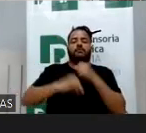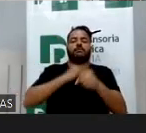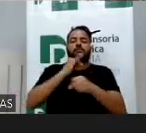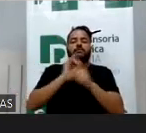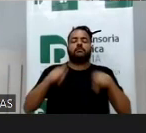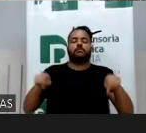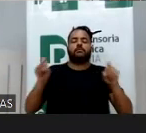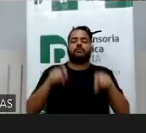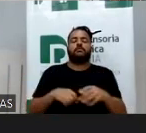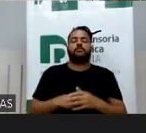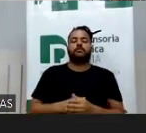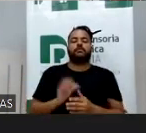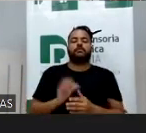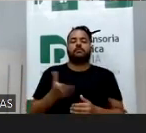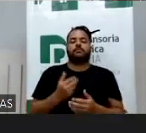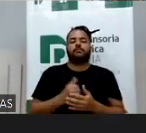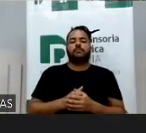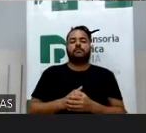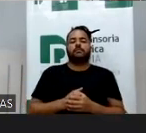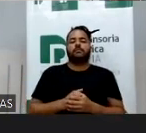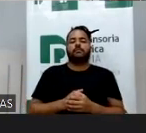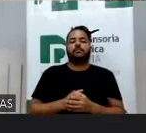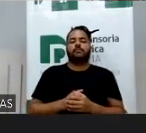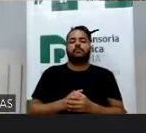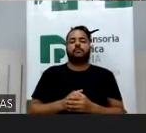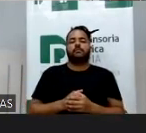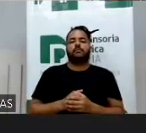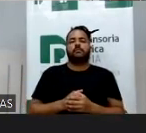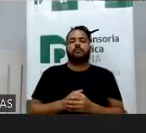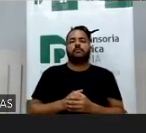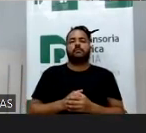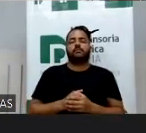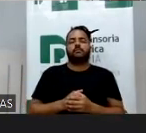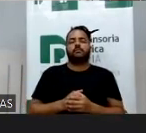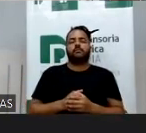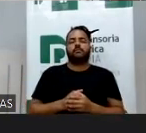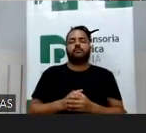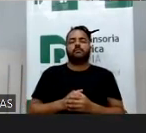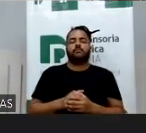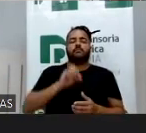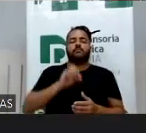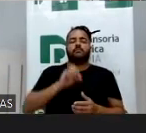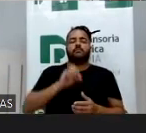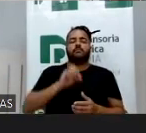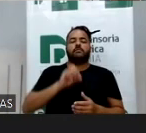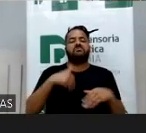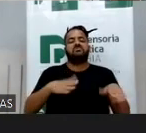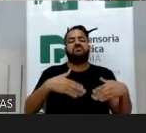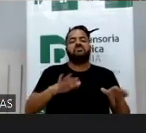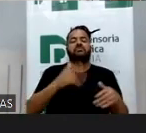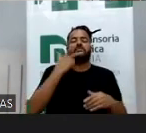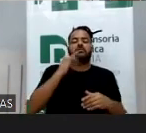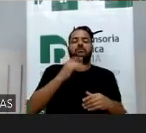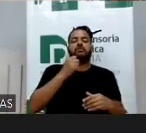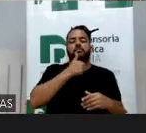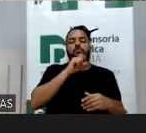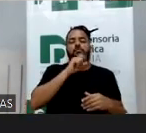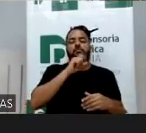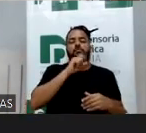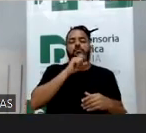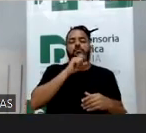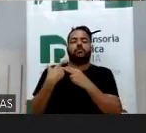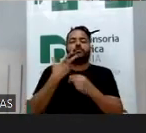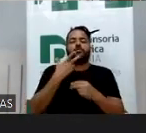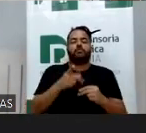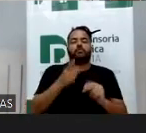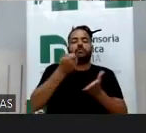computadores. Pode passar, amigo? Por favor. Então, a negligência dos pais ou responsáveis quanto a essa dimensão do